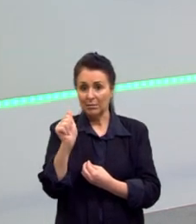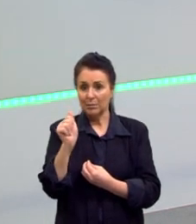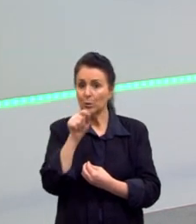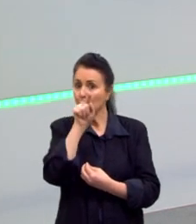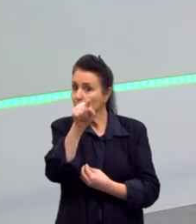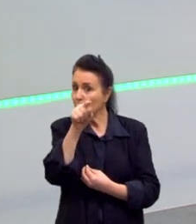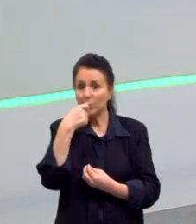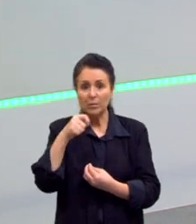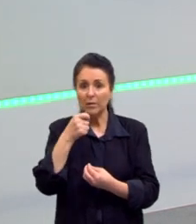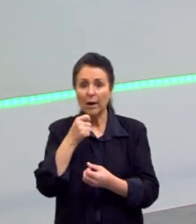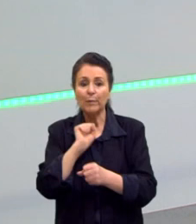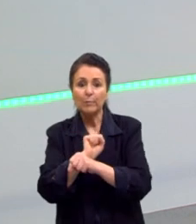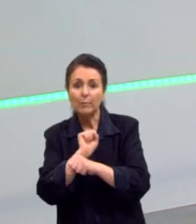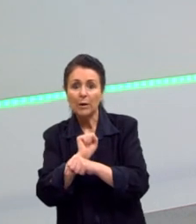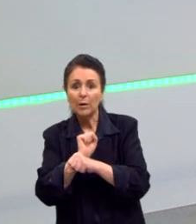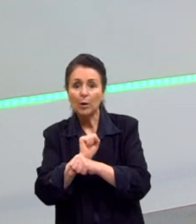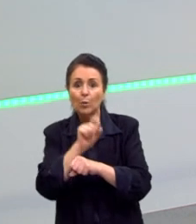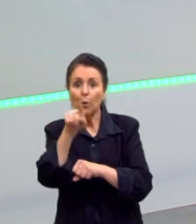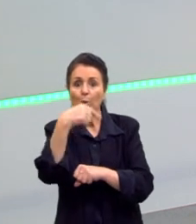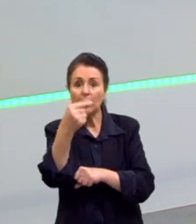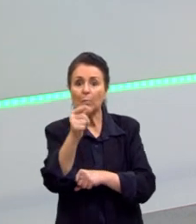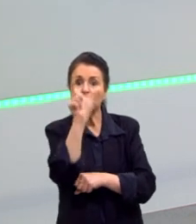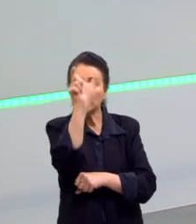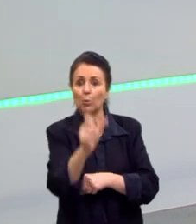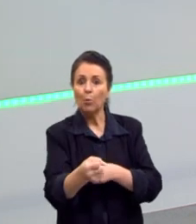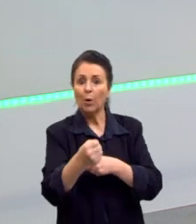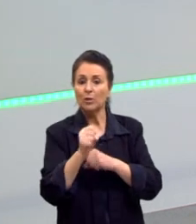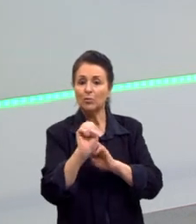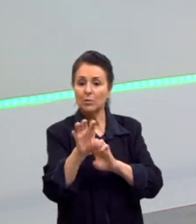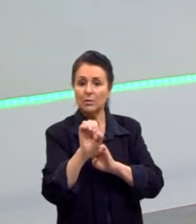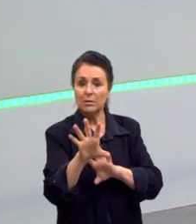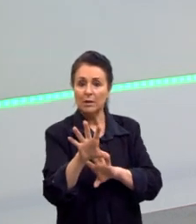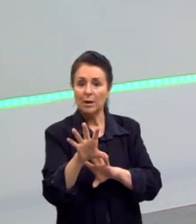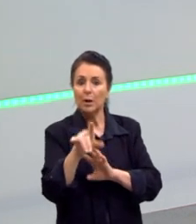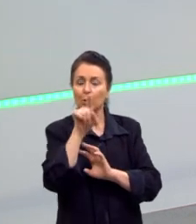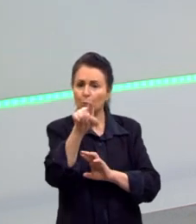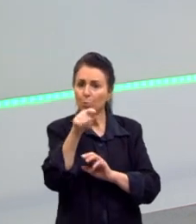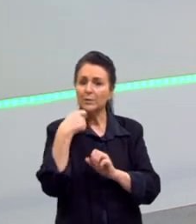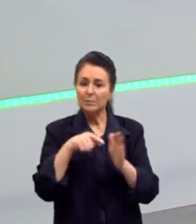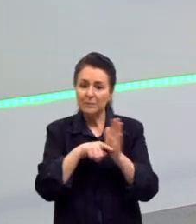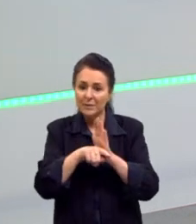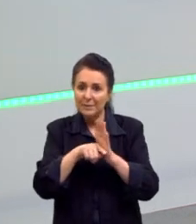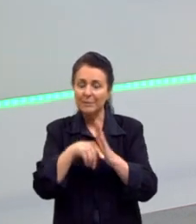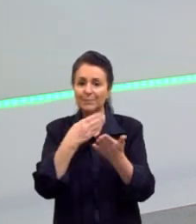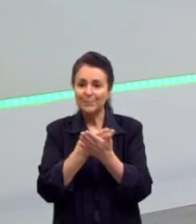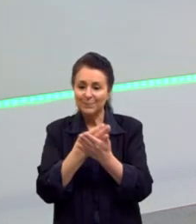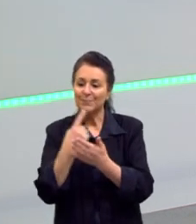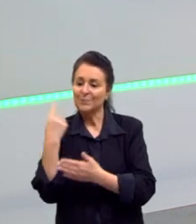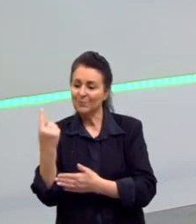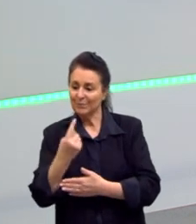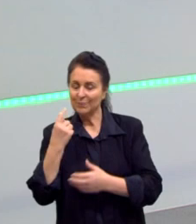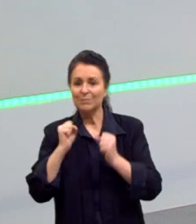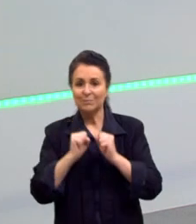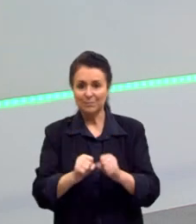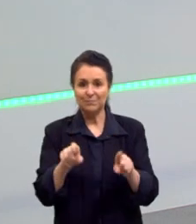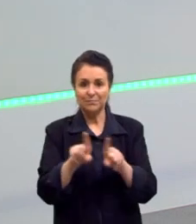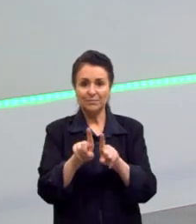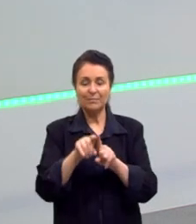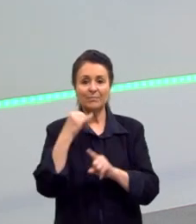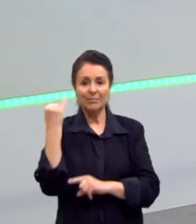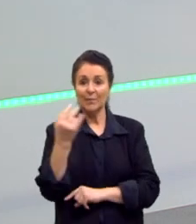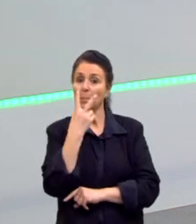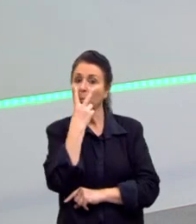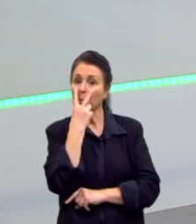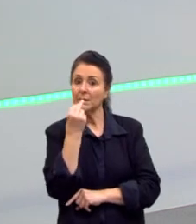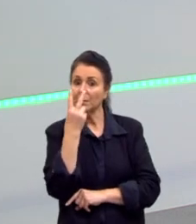dos outros. Mas também buscarem essa questão do ensino. Buscar estudar. Então, isso é muito importante. Machado de